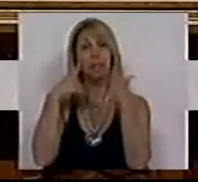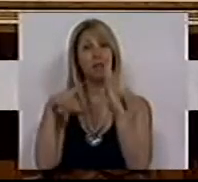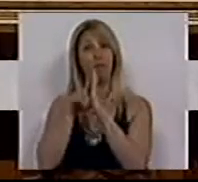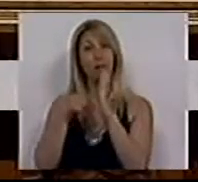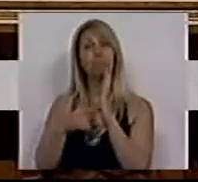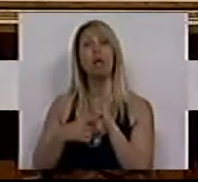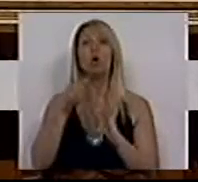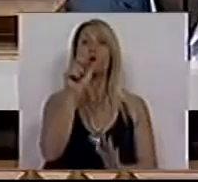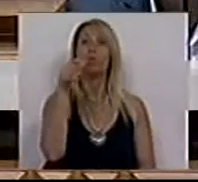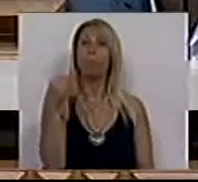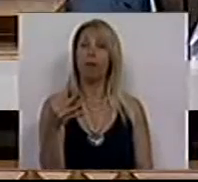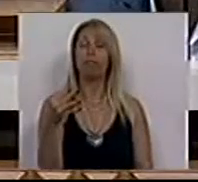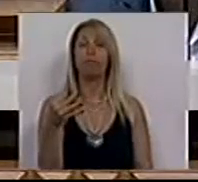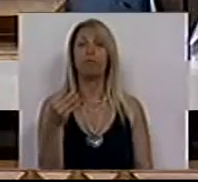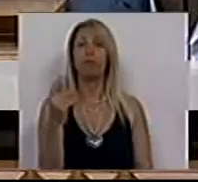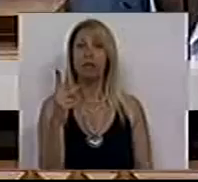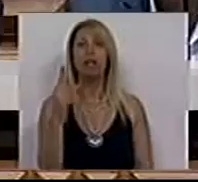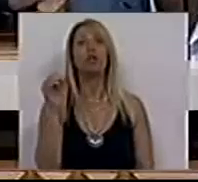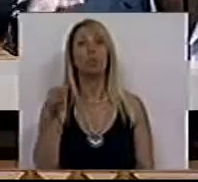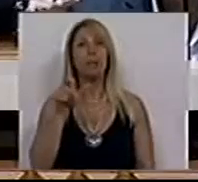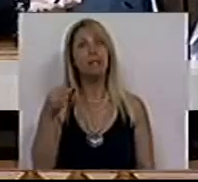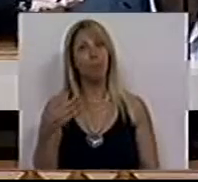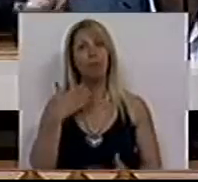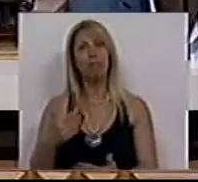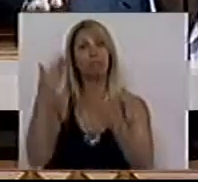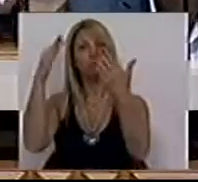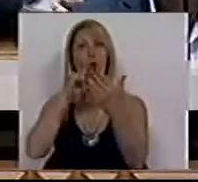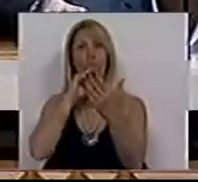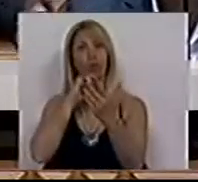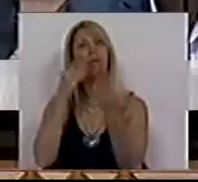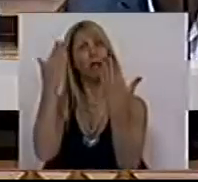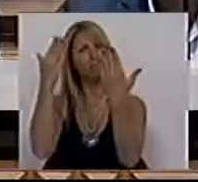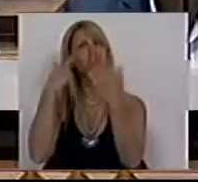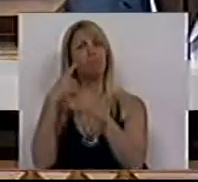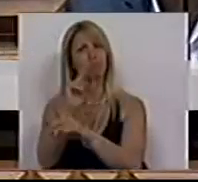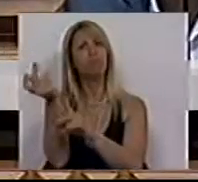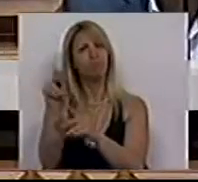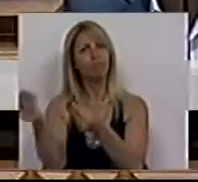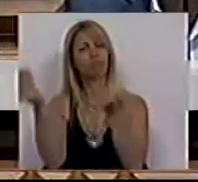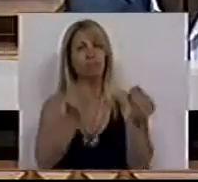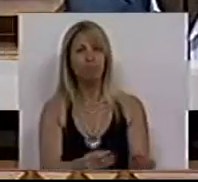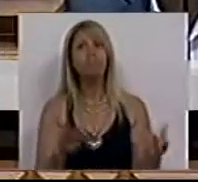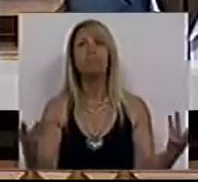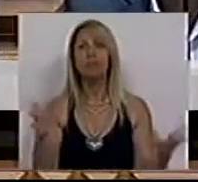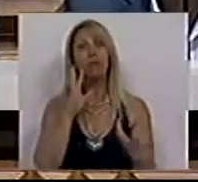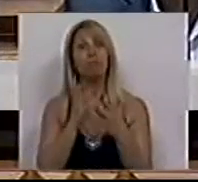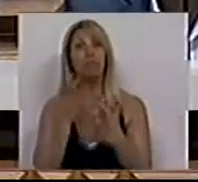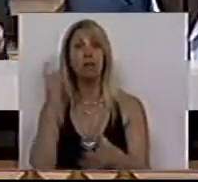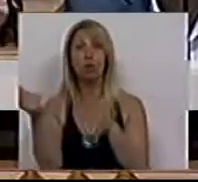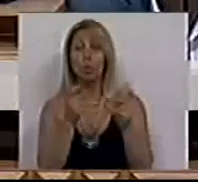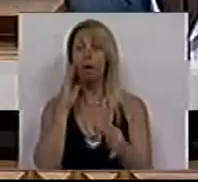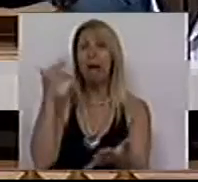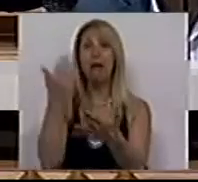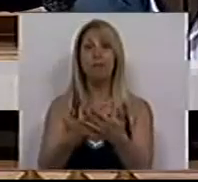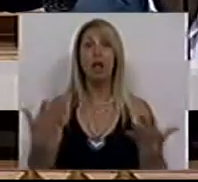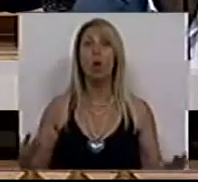PEV e do PCP, saúde à sua oportunidade, e releva que pela discussão que fizemos até agora, o CDS